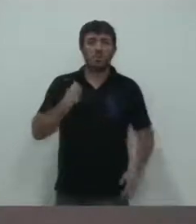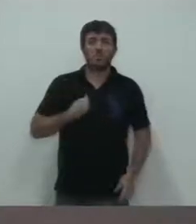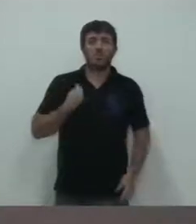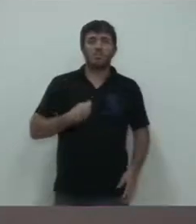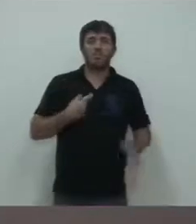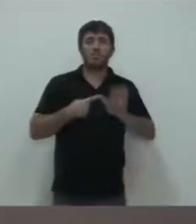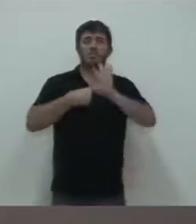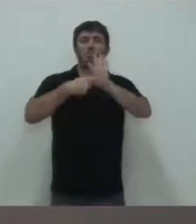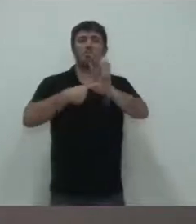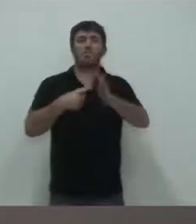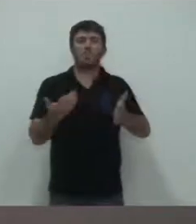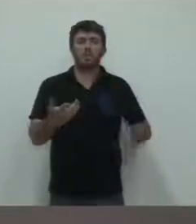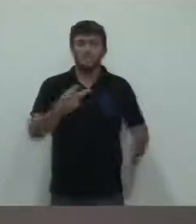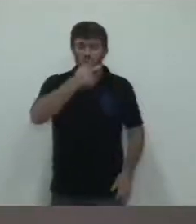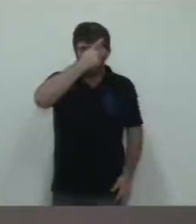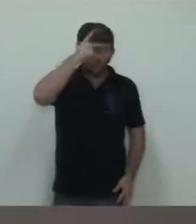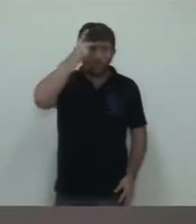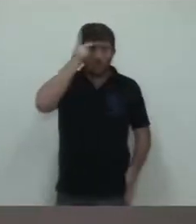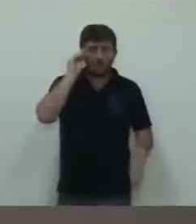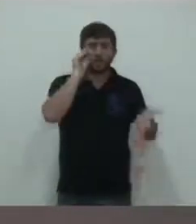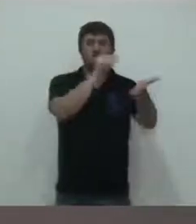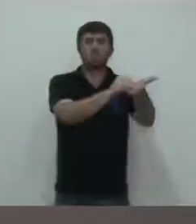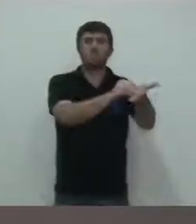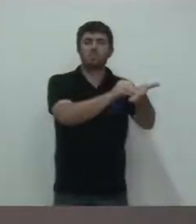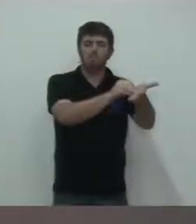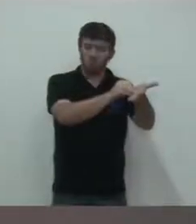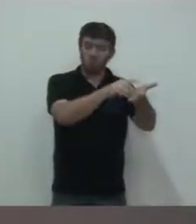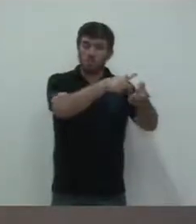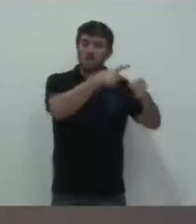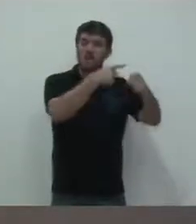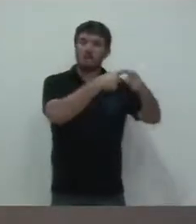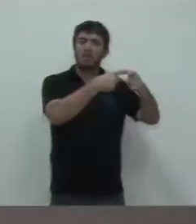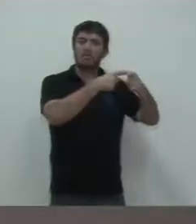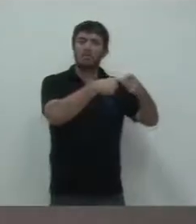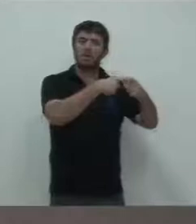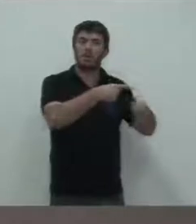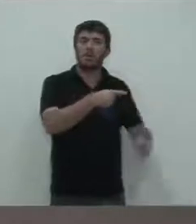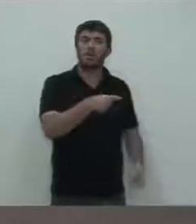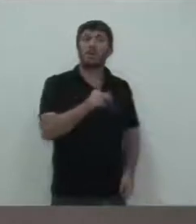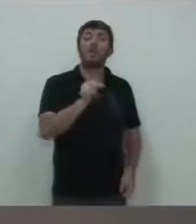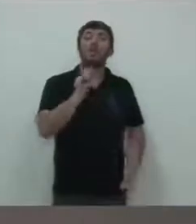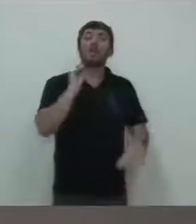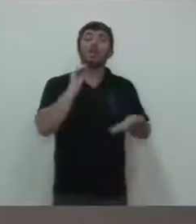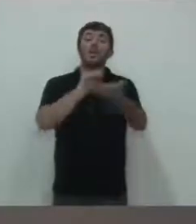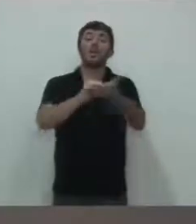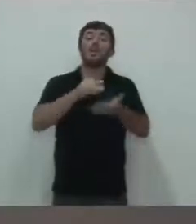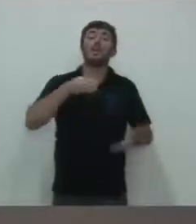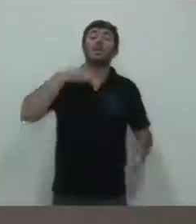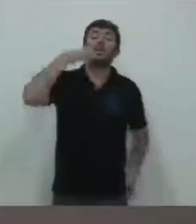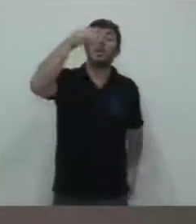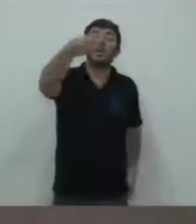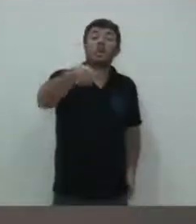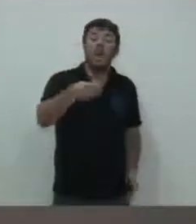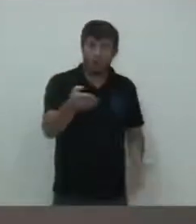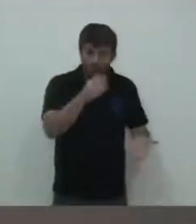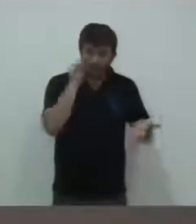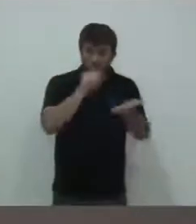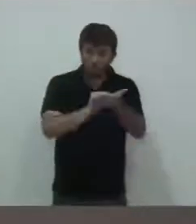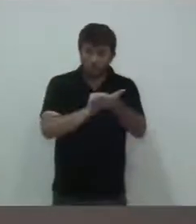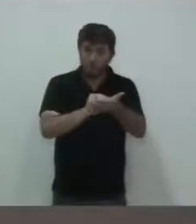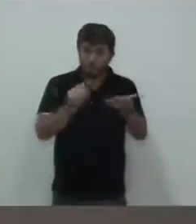Pessoas marcam exames, consultas, demora dois... Tá sendo agendado, sabe pra quando? Fevereiro do ano que vem.